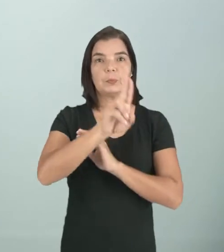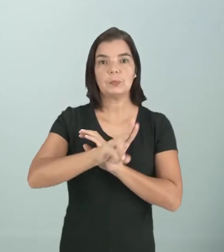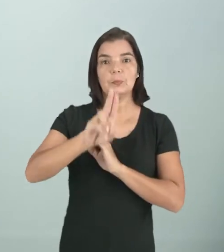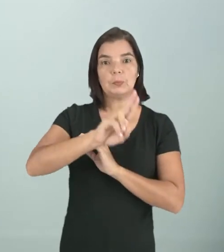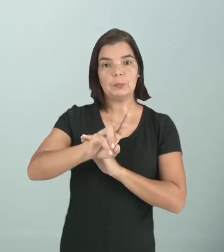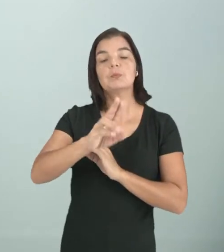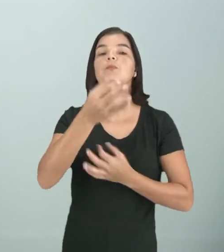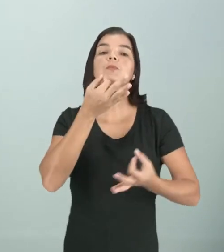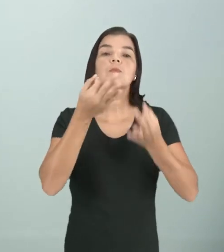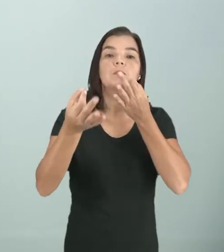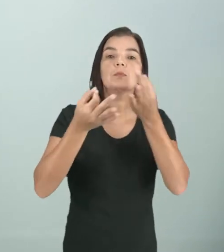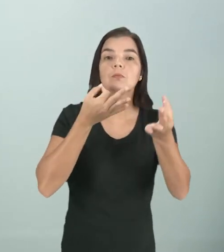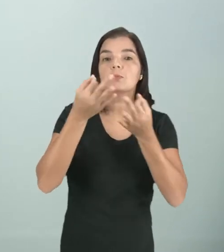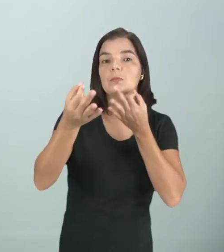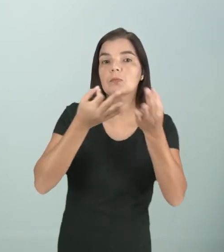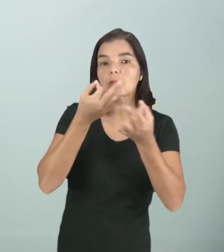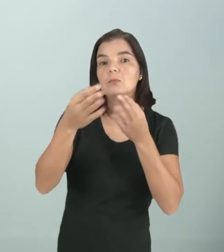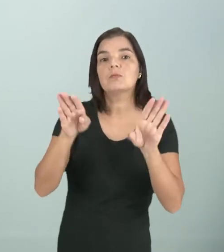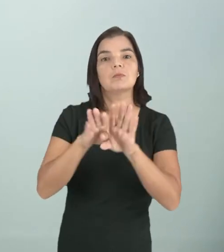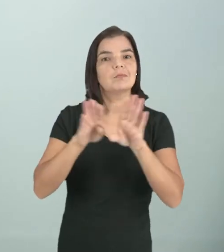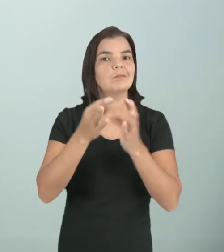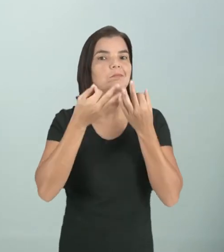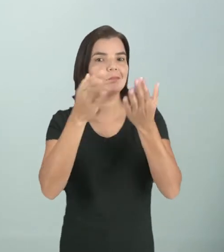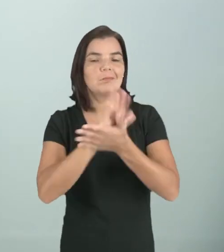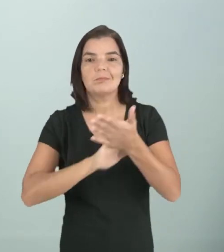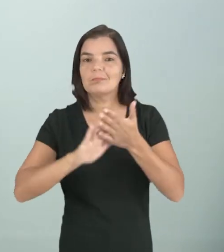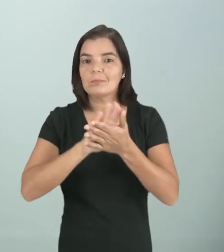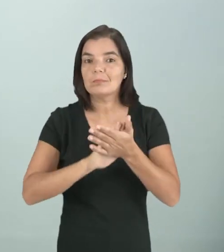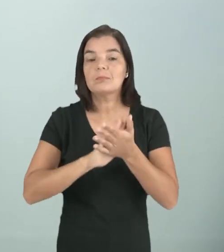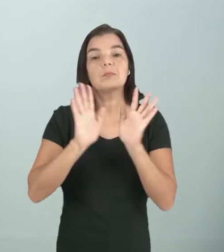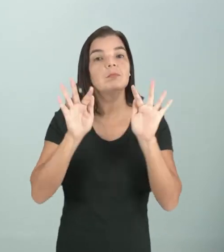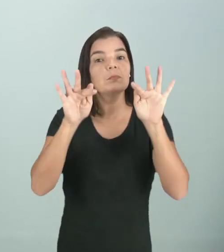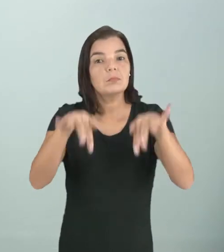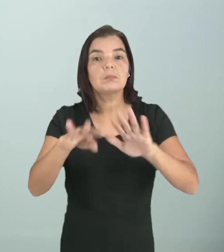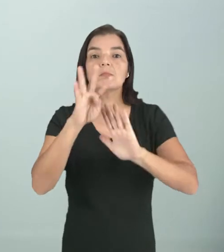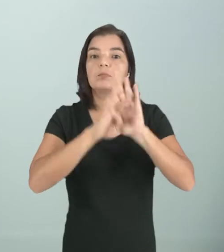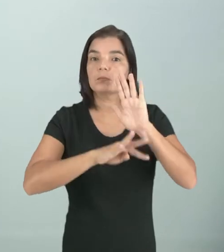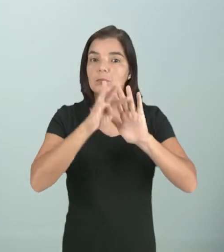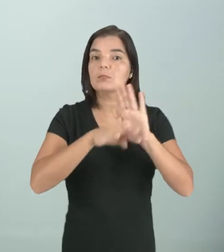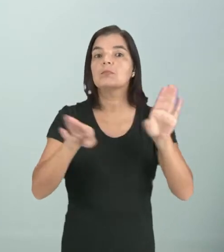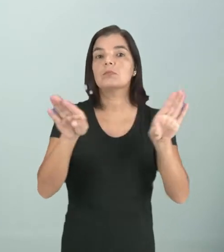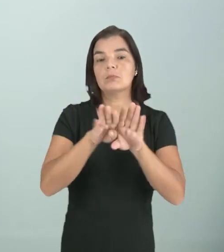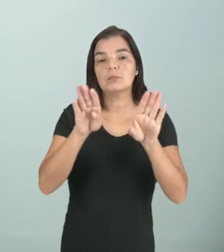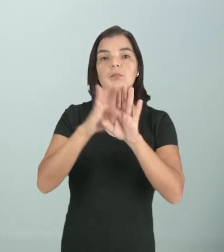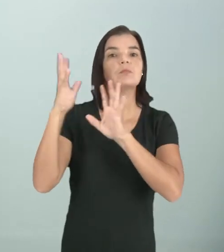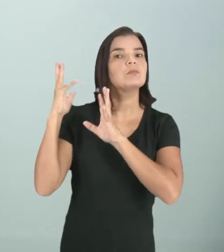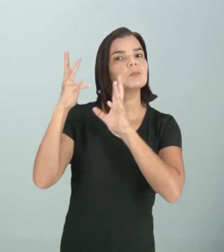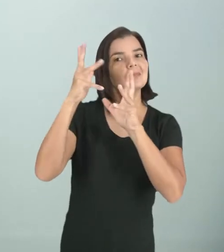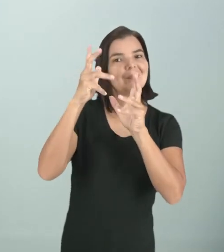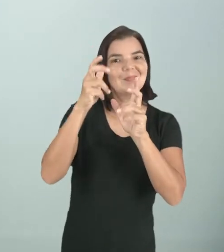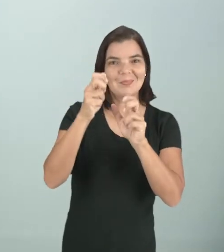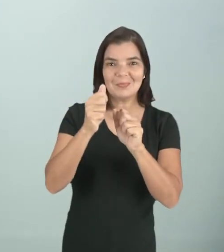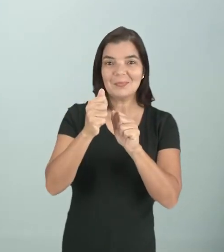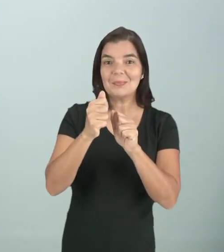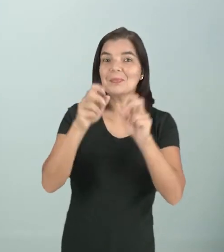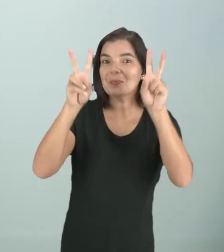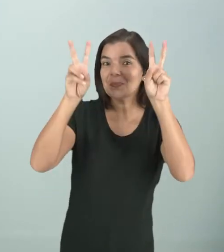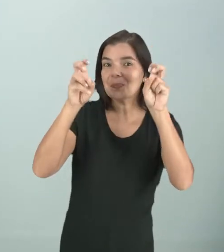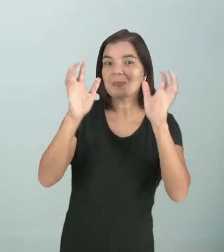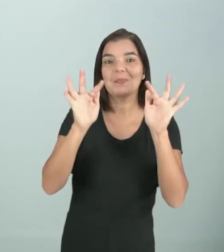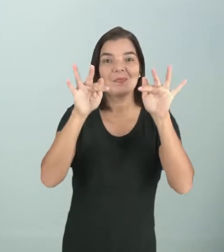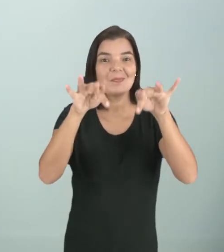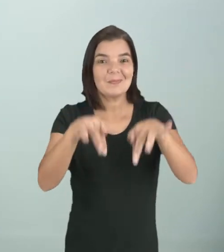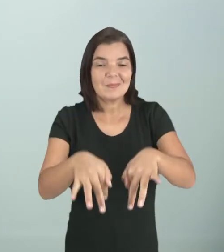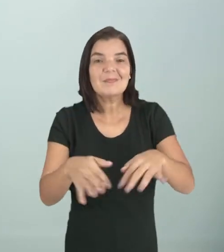argumentação ou na contra-argumentação. E lá na conclusão do seu texto, você também pode retomar a tese, né? Dentro da sua